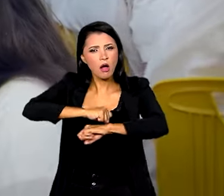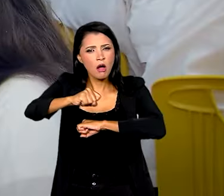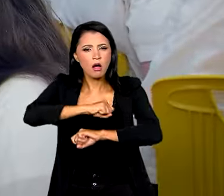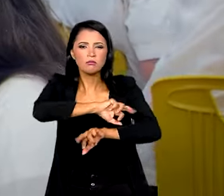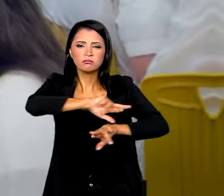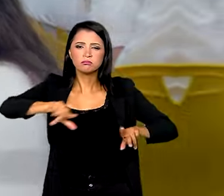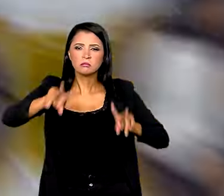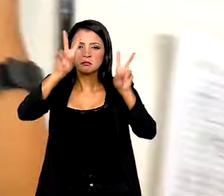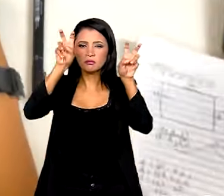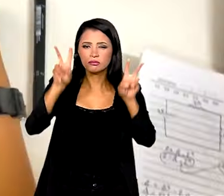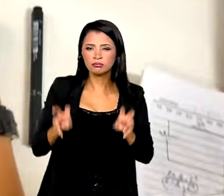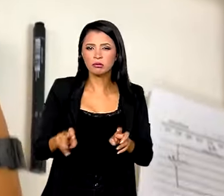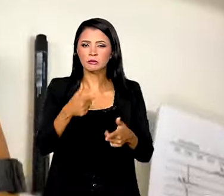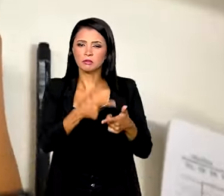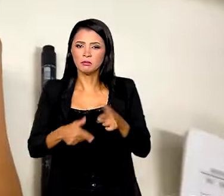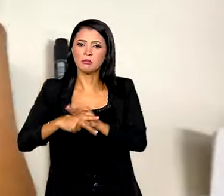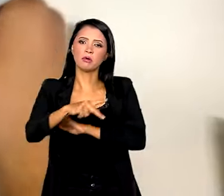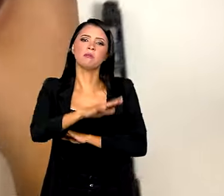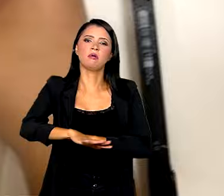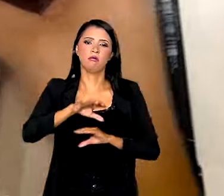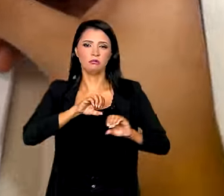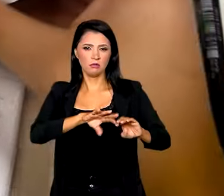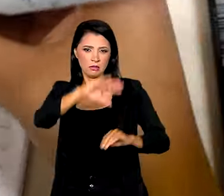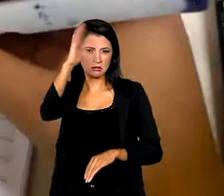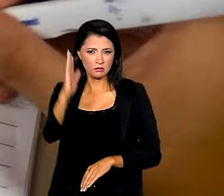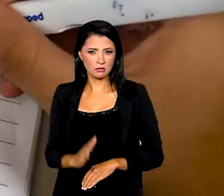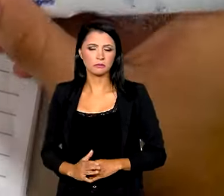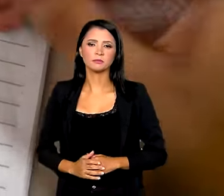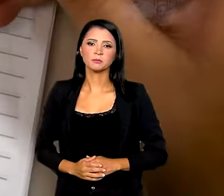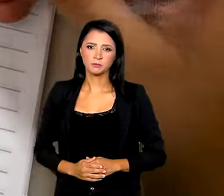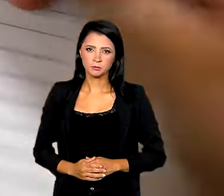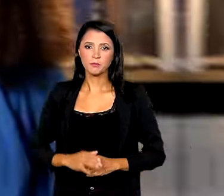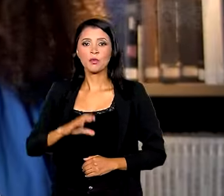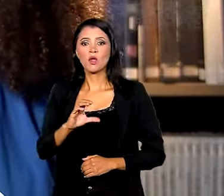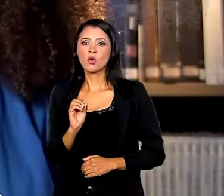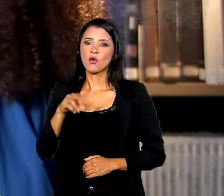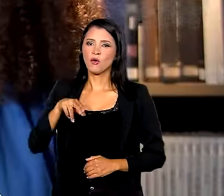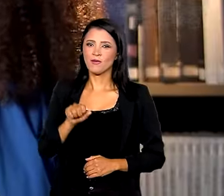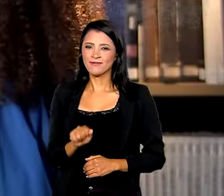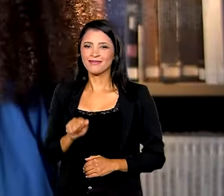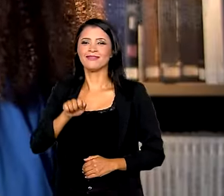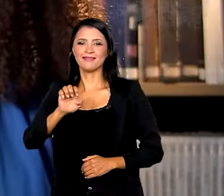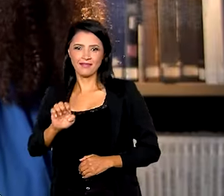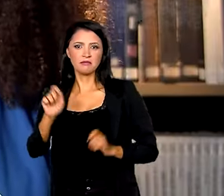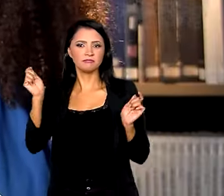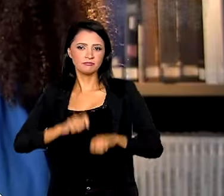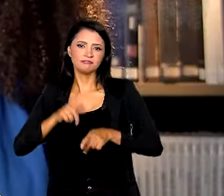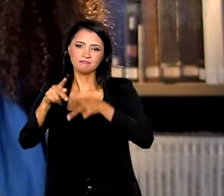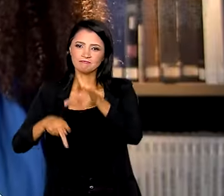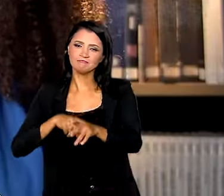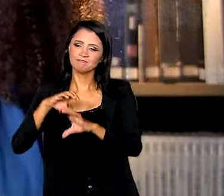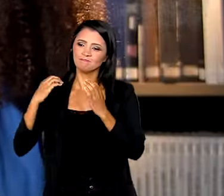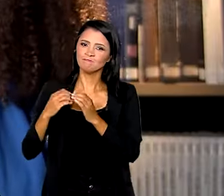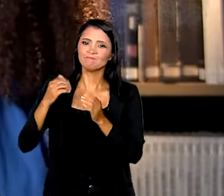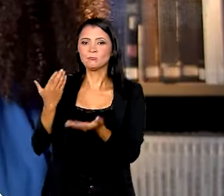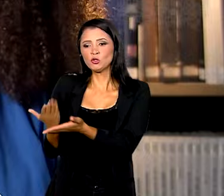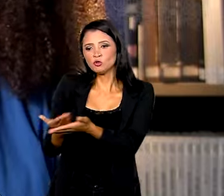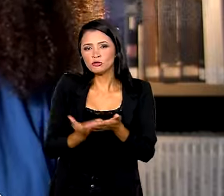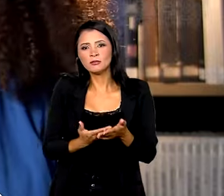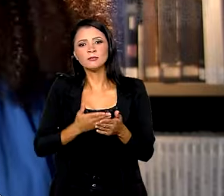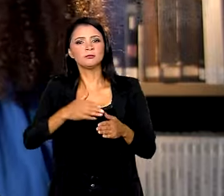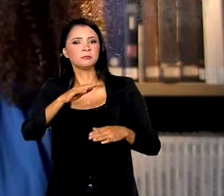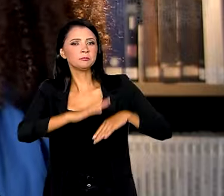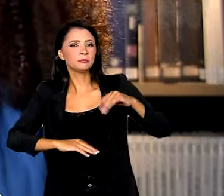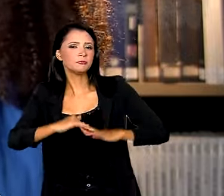amplo debate sobre as principais problemáticas da educação brasileira, né? A Conai permite que a população, a comunidade, os